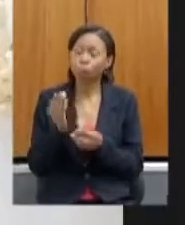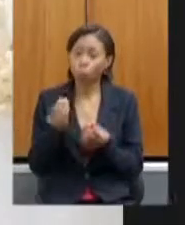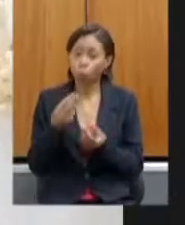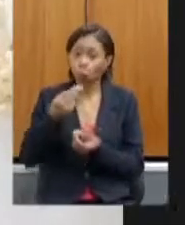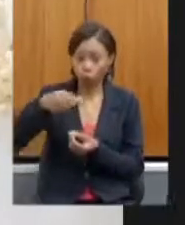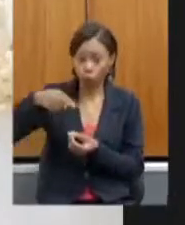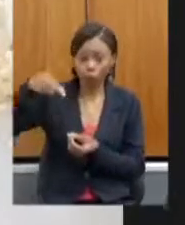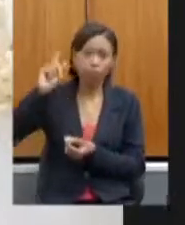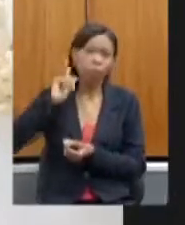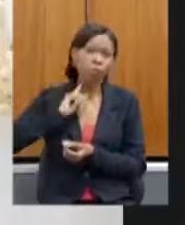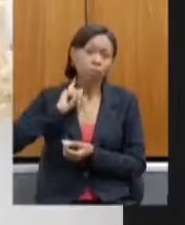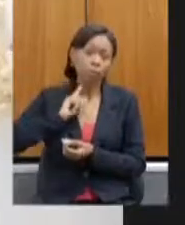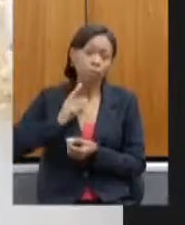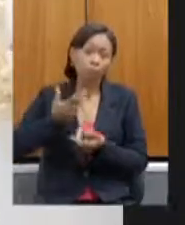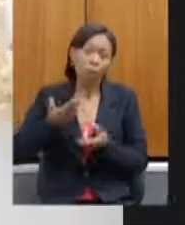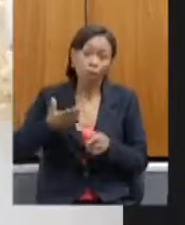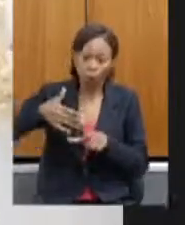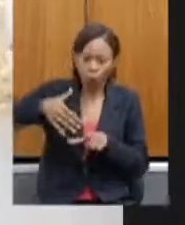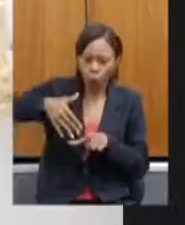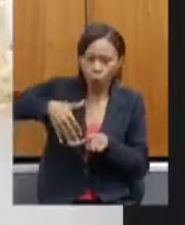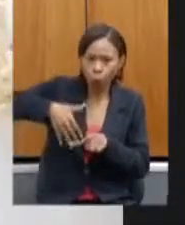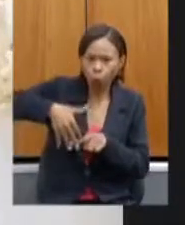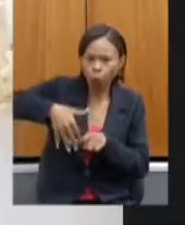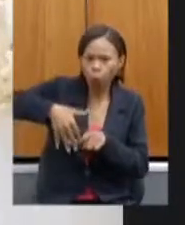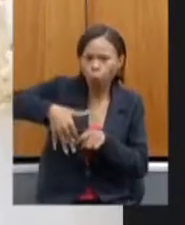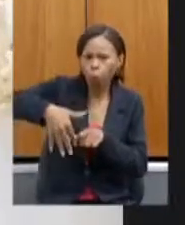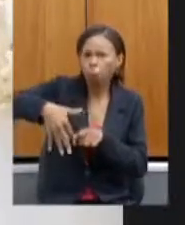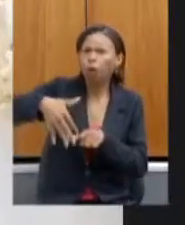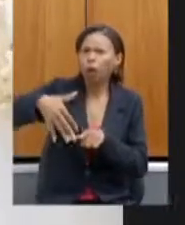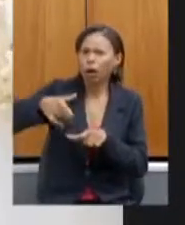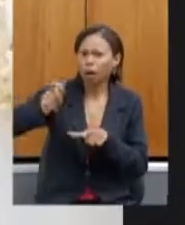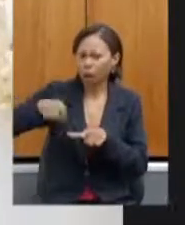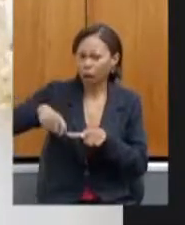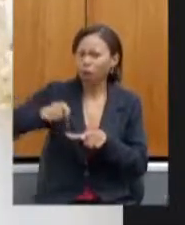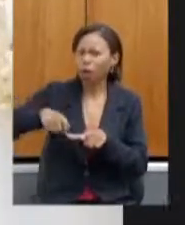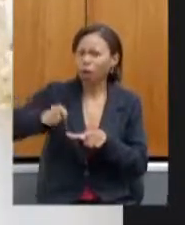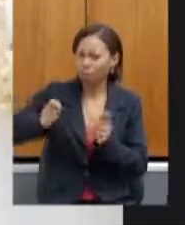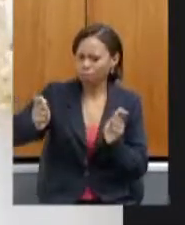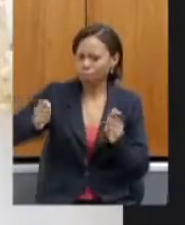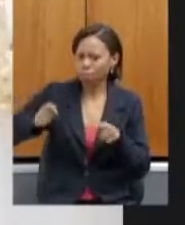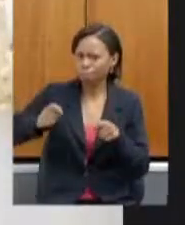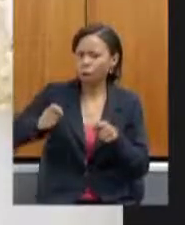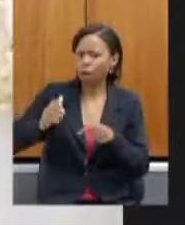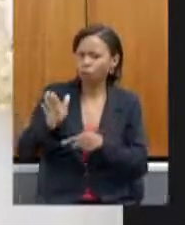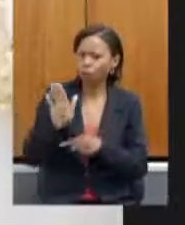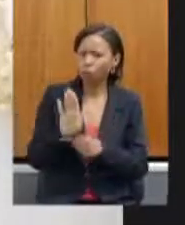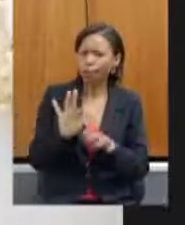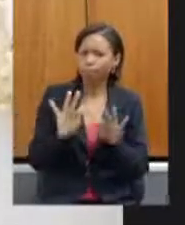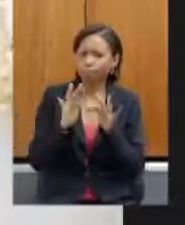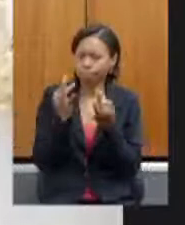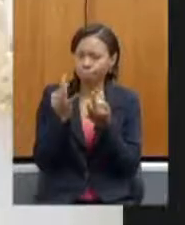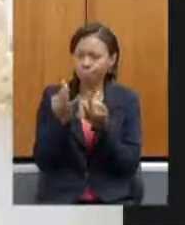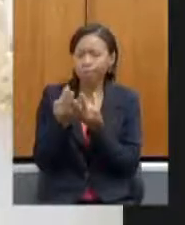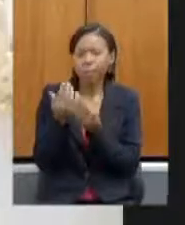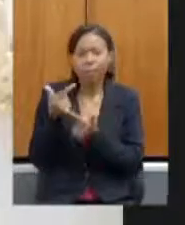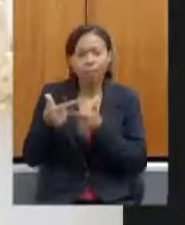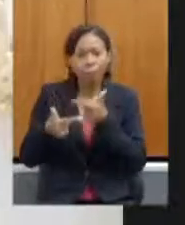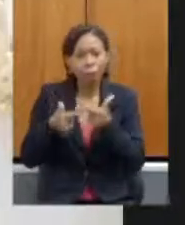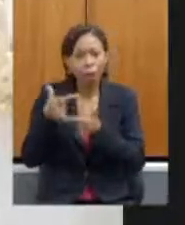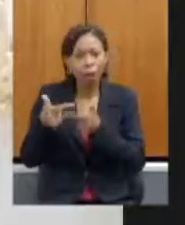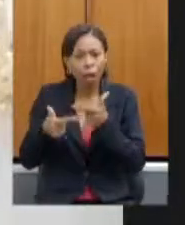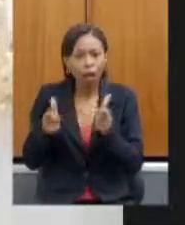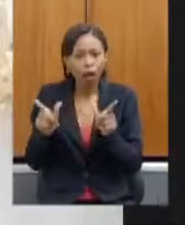quando a irrigação, de fato, é a solução de maximização, de potencializar essas famílias em trabalhar menos, em menor área,